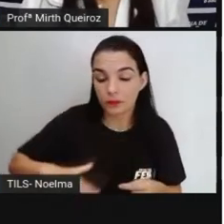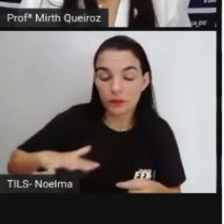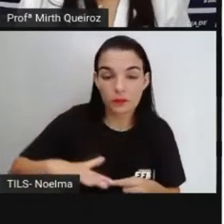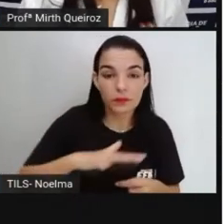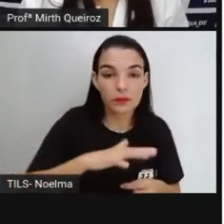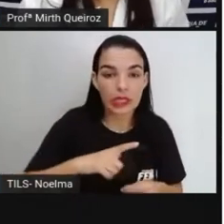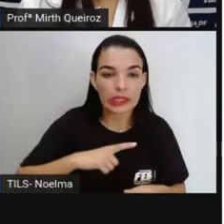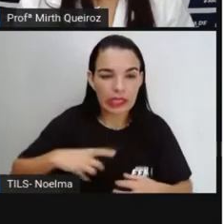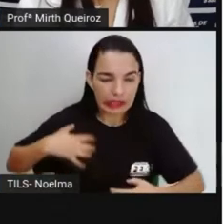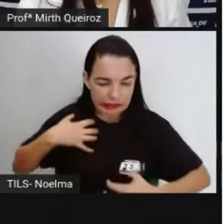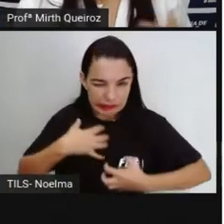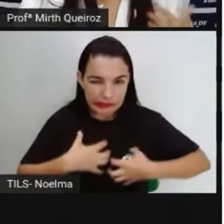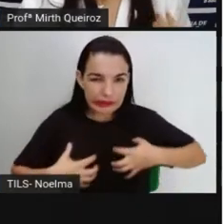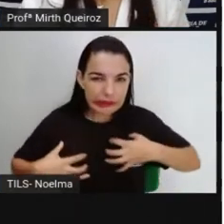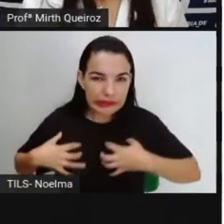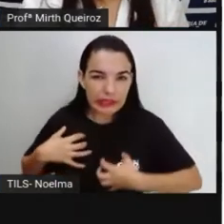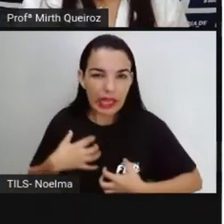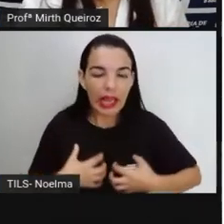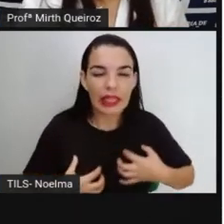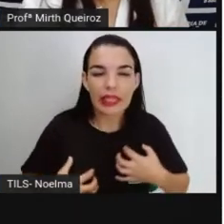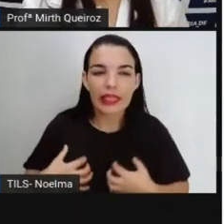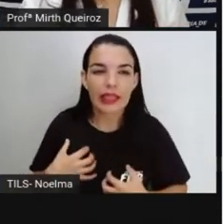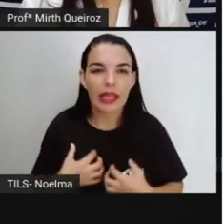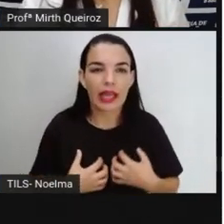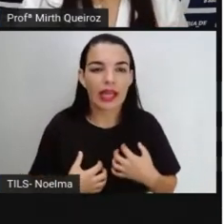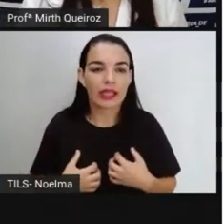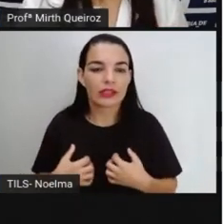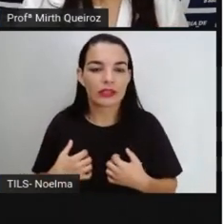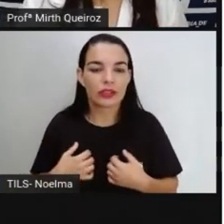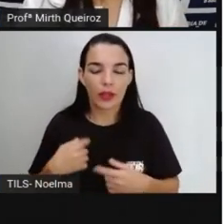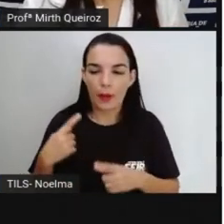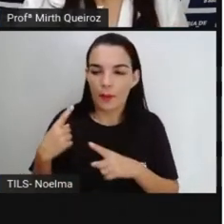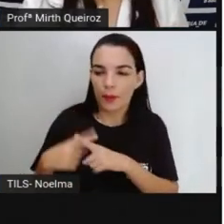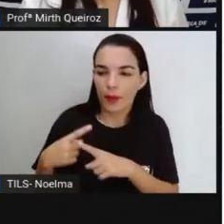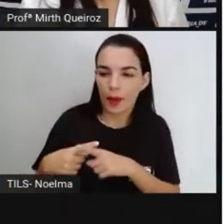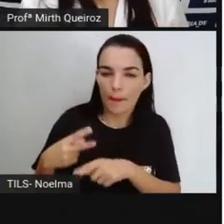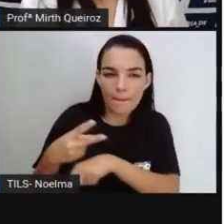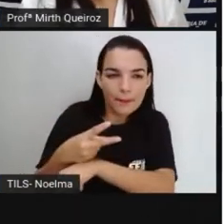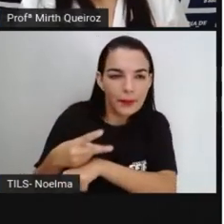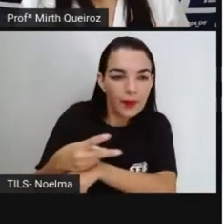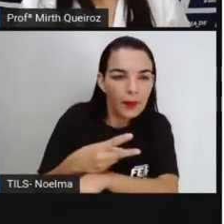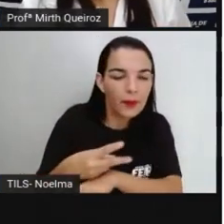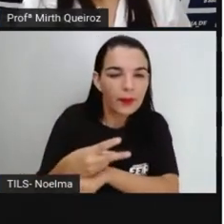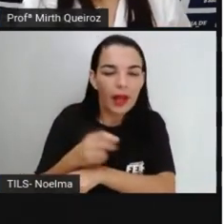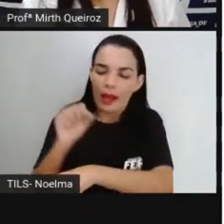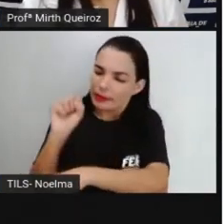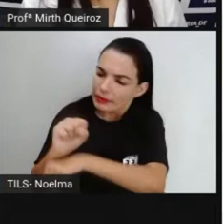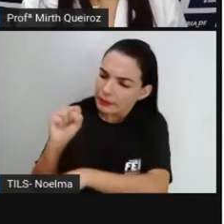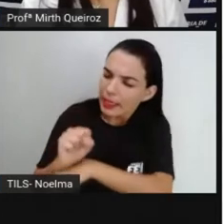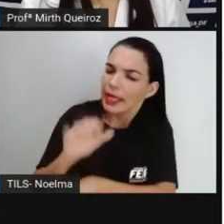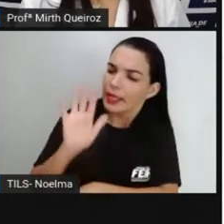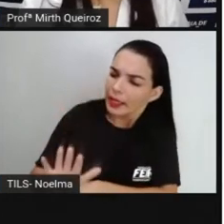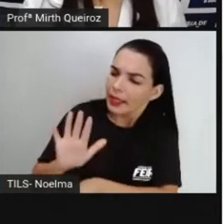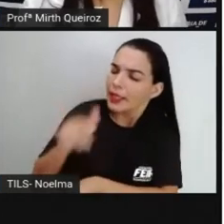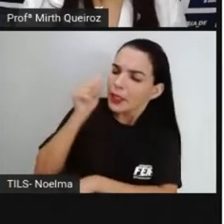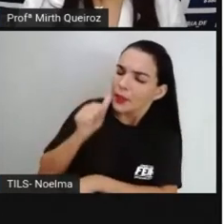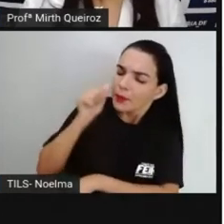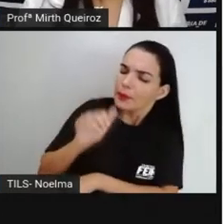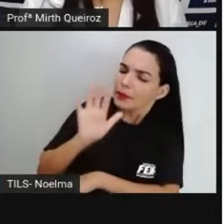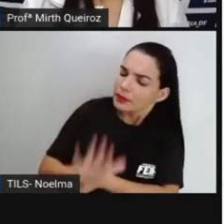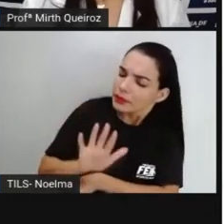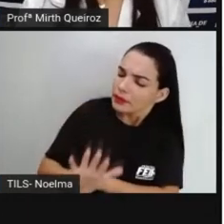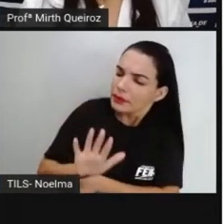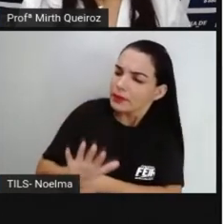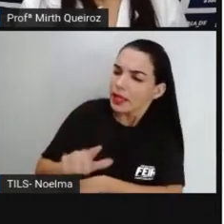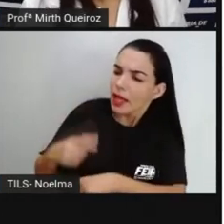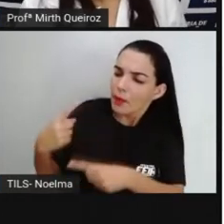dele de poder ir na rua De poder brincar, né E o tempo todo os pais falando Espera moleque, né Não tem ninguém na